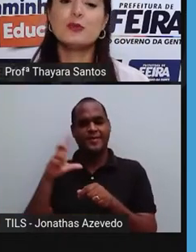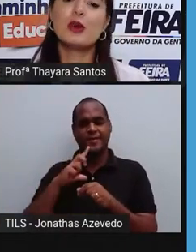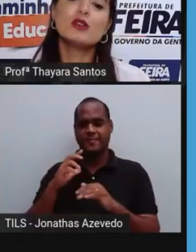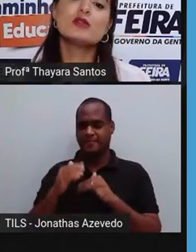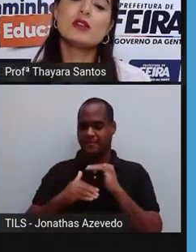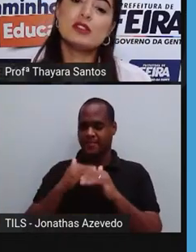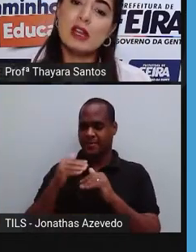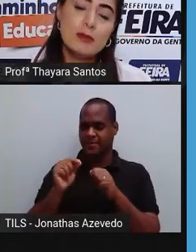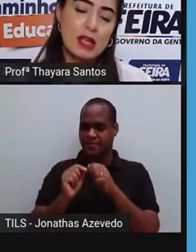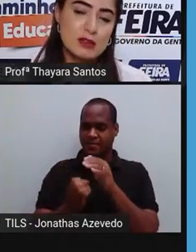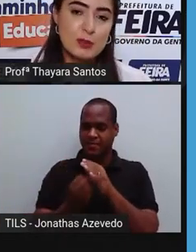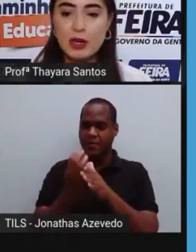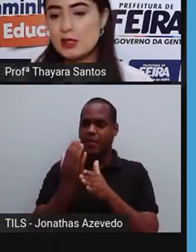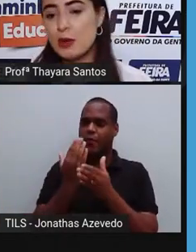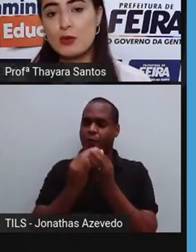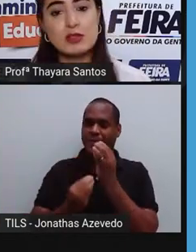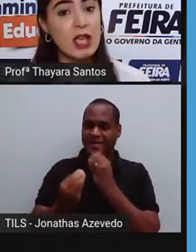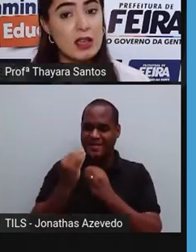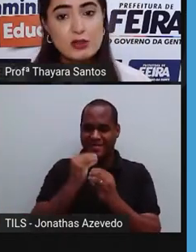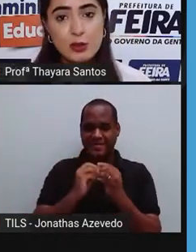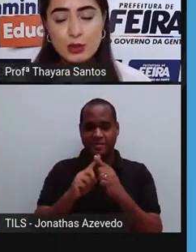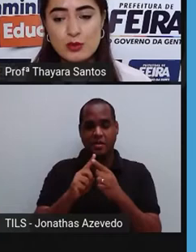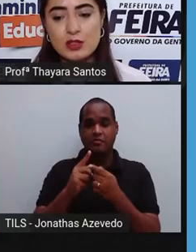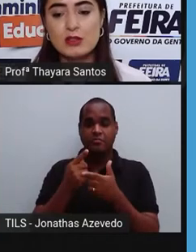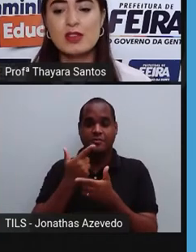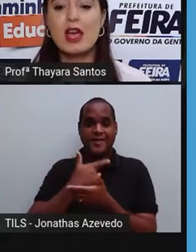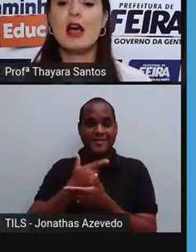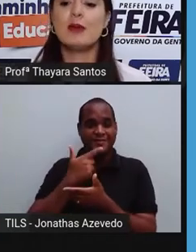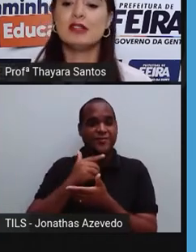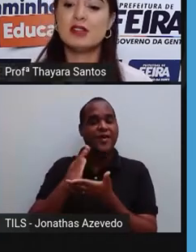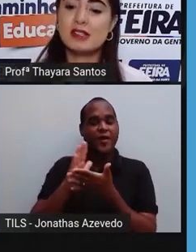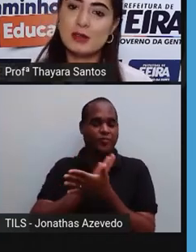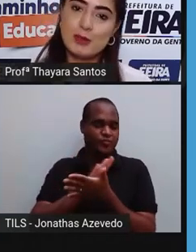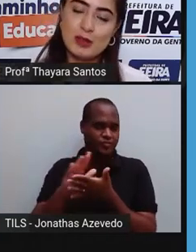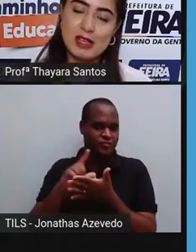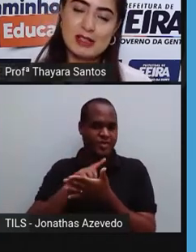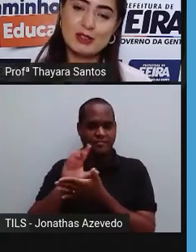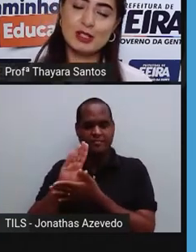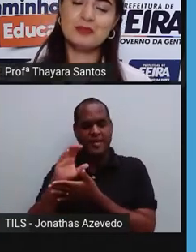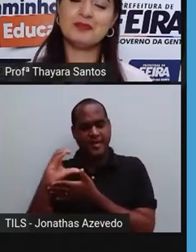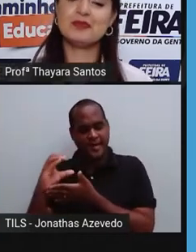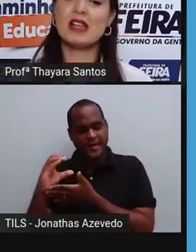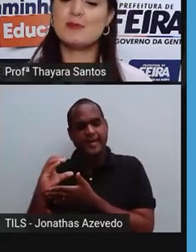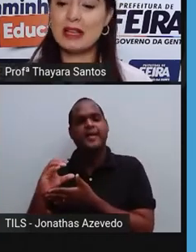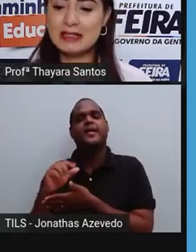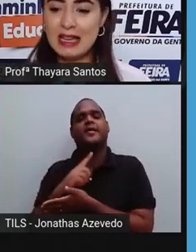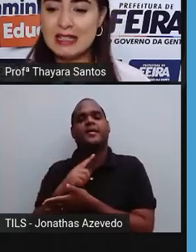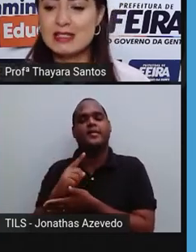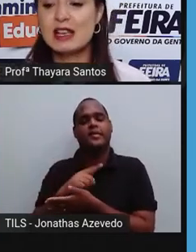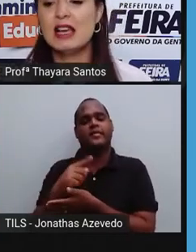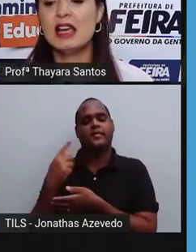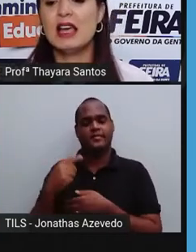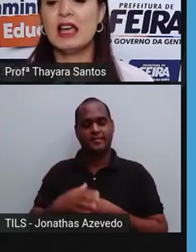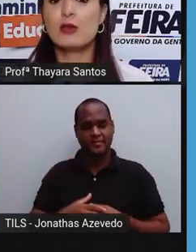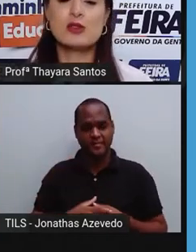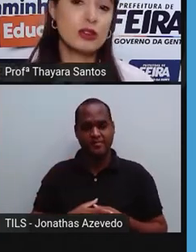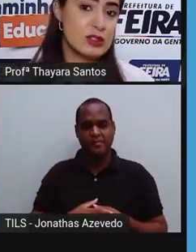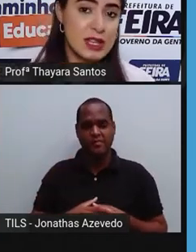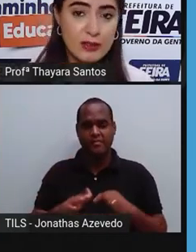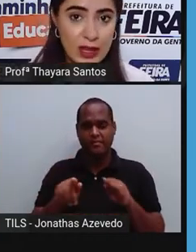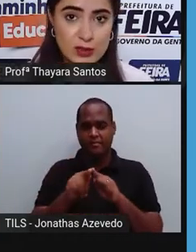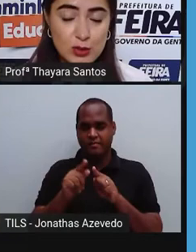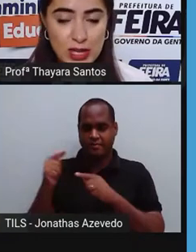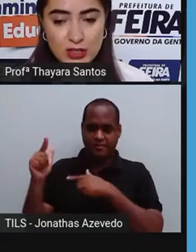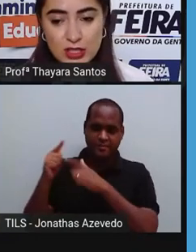processo de produção de alimentos. Por exemplo, alguns queijos são produzidos a partir desse processo das bactérias. Os